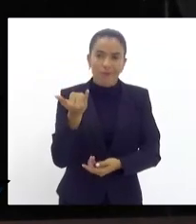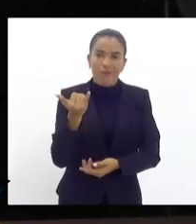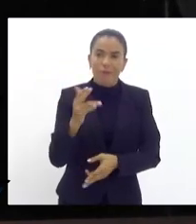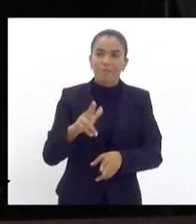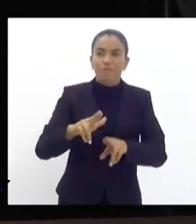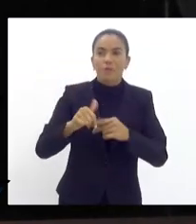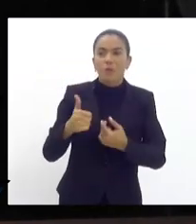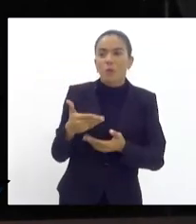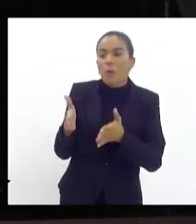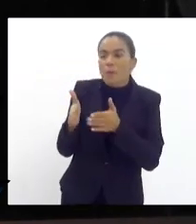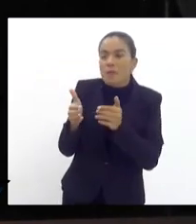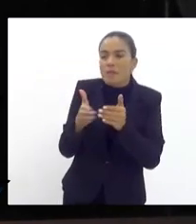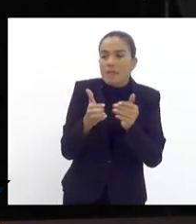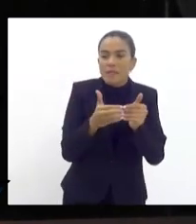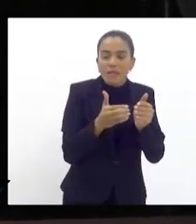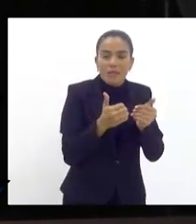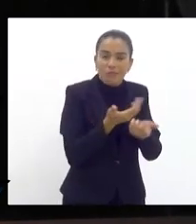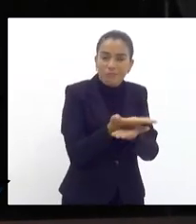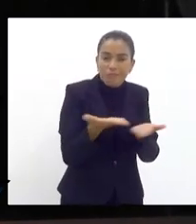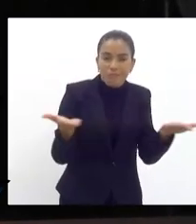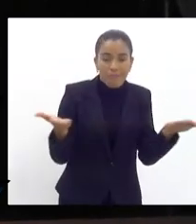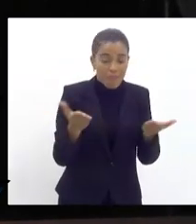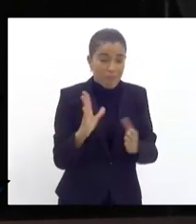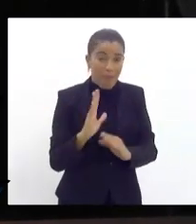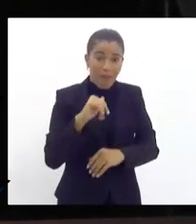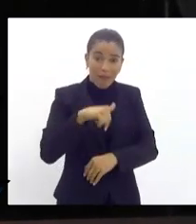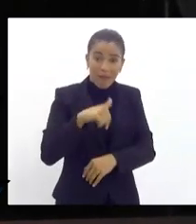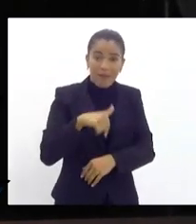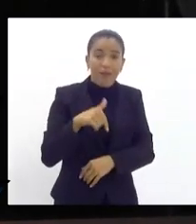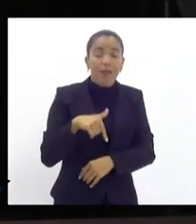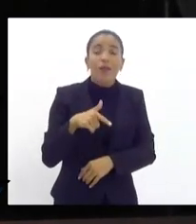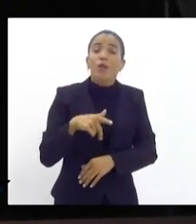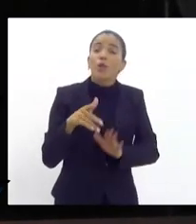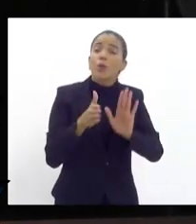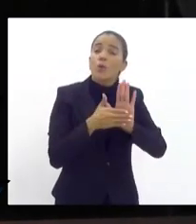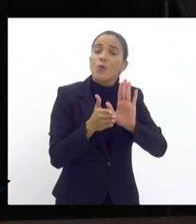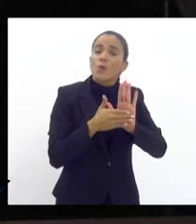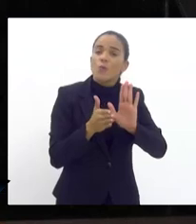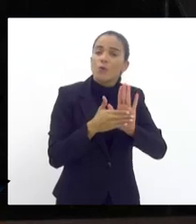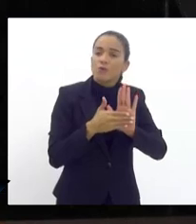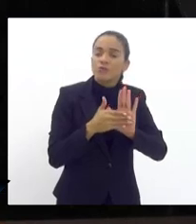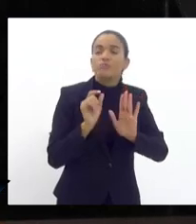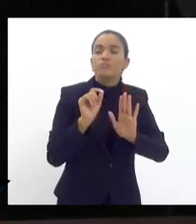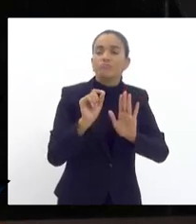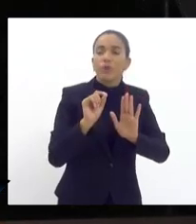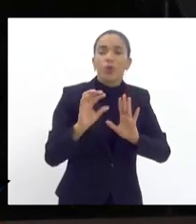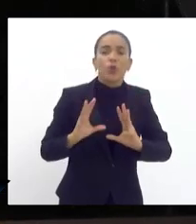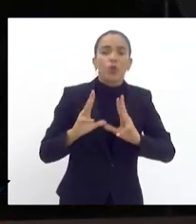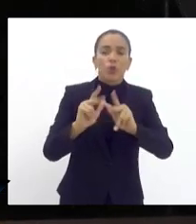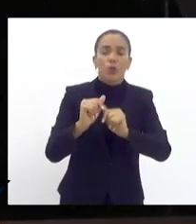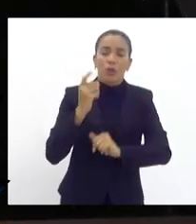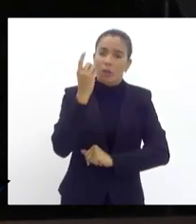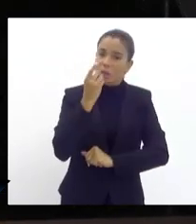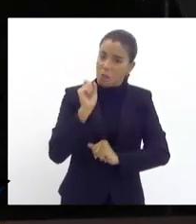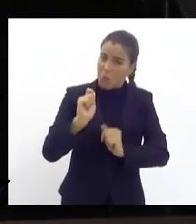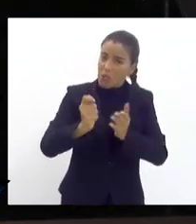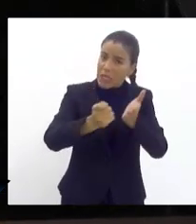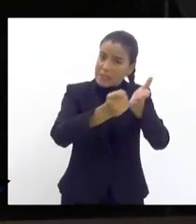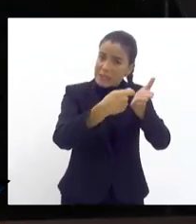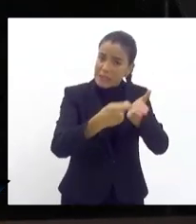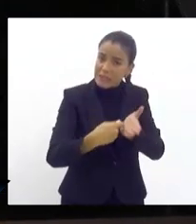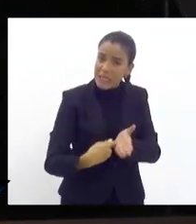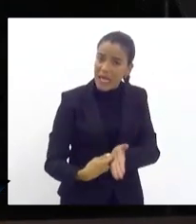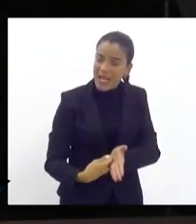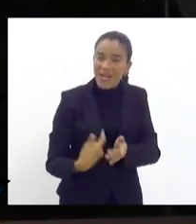solicitação novos deputados estão aqui na casa que o projeto da tarefa social todos os deputados podem assinar ficar até feliz